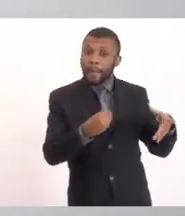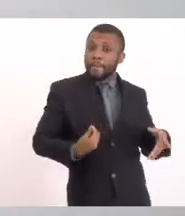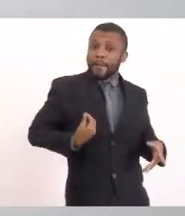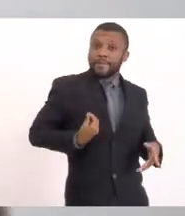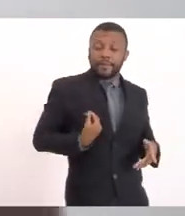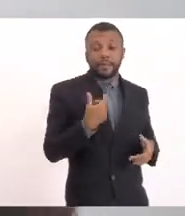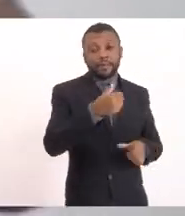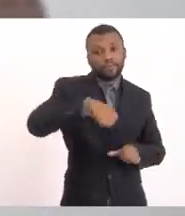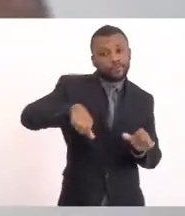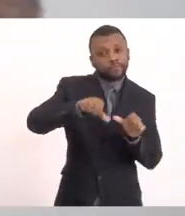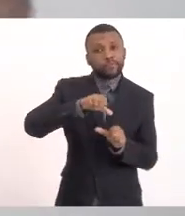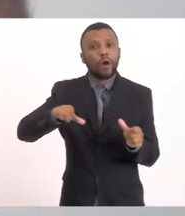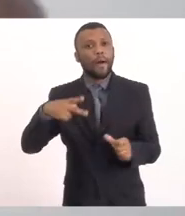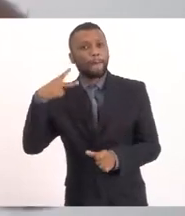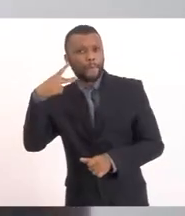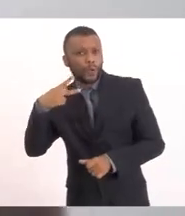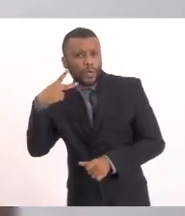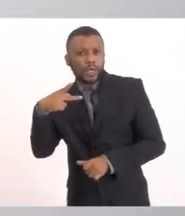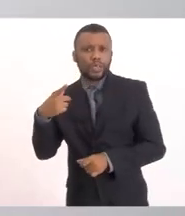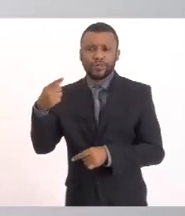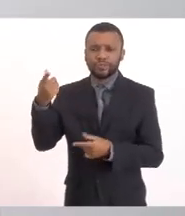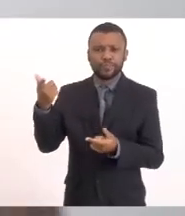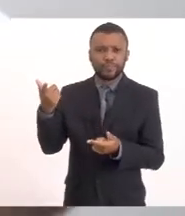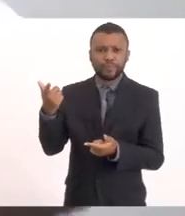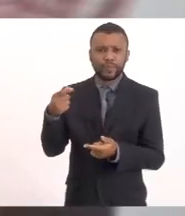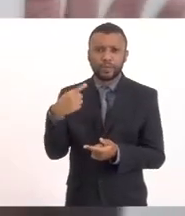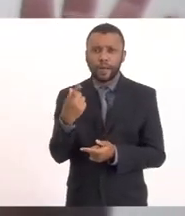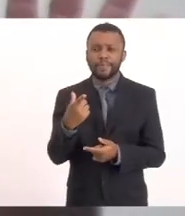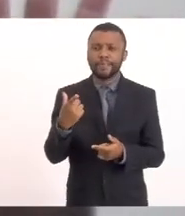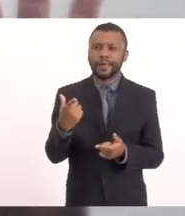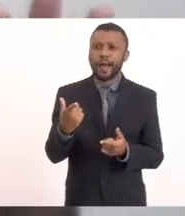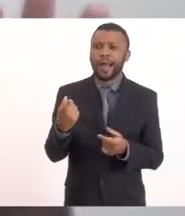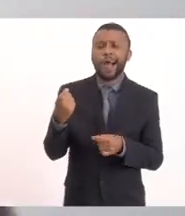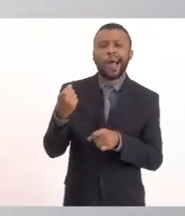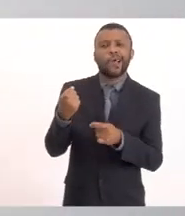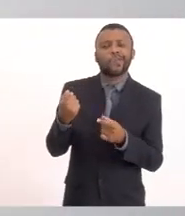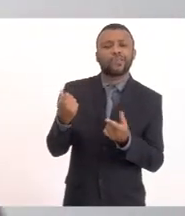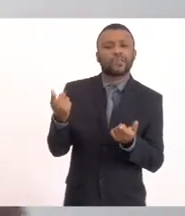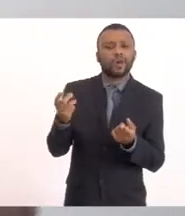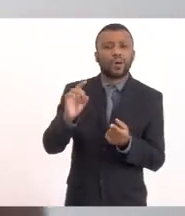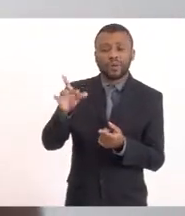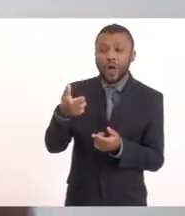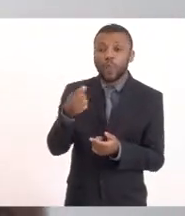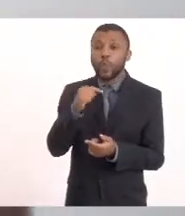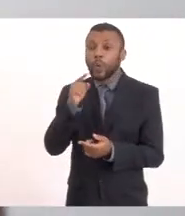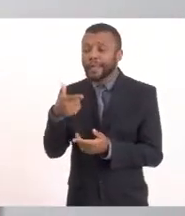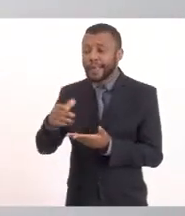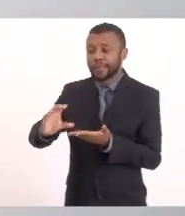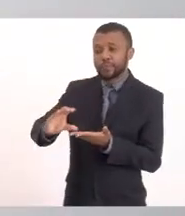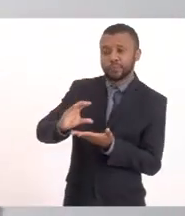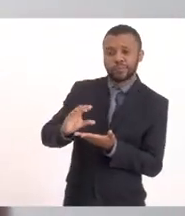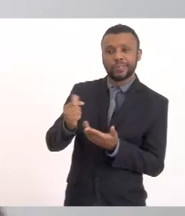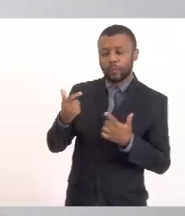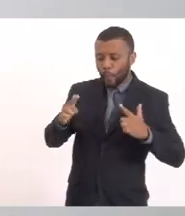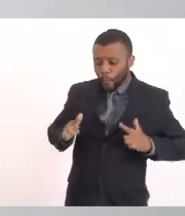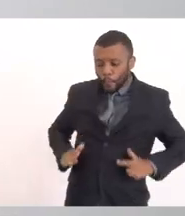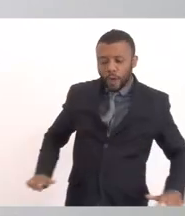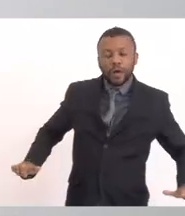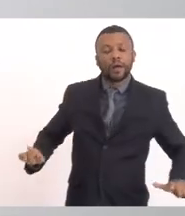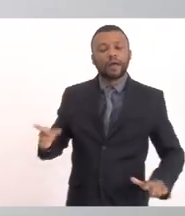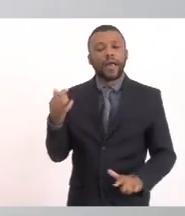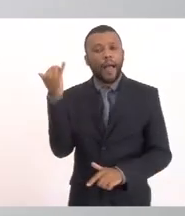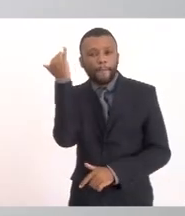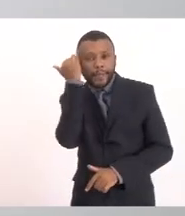Que eu era pescava Trabalhava de Sacuarema A gente só fica duro Quem é preguiçoso Então eu sempre Virei